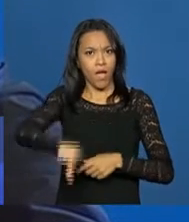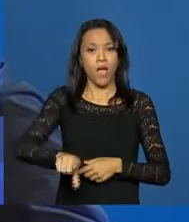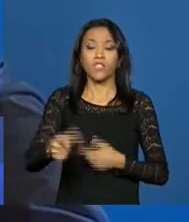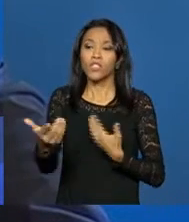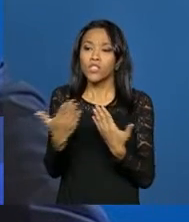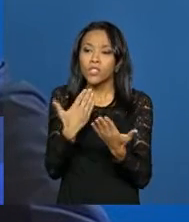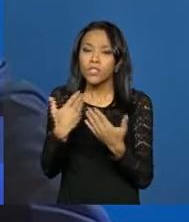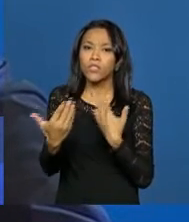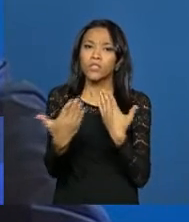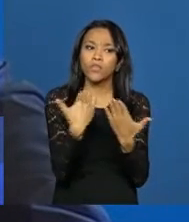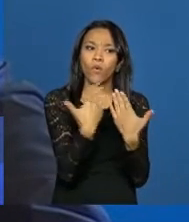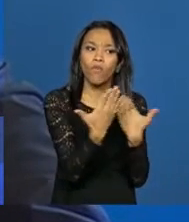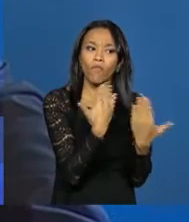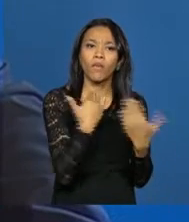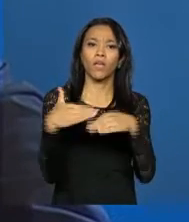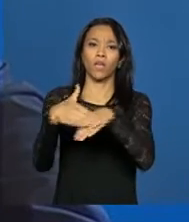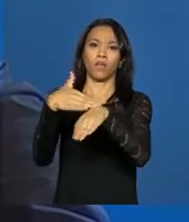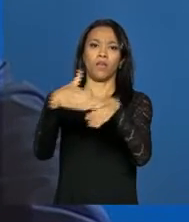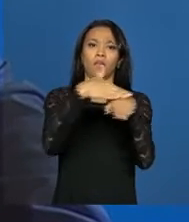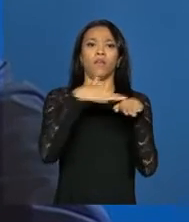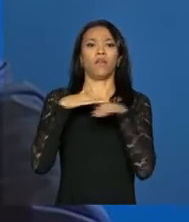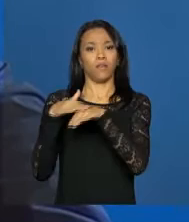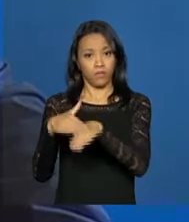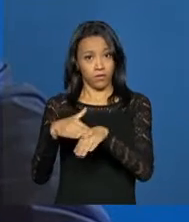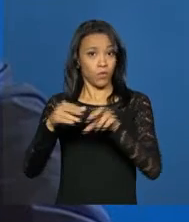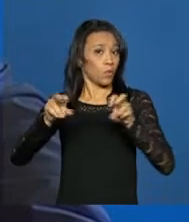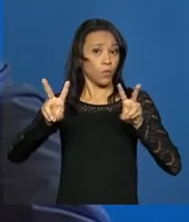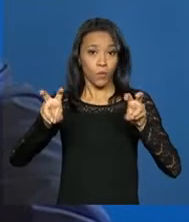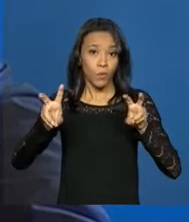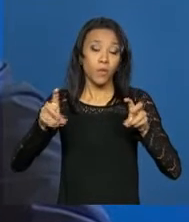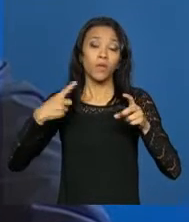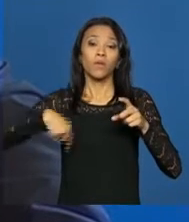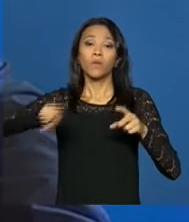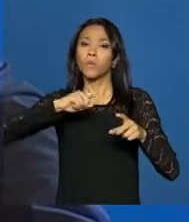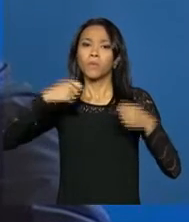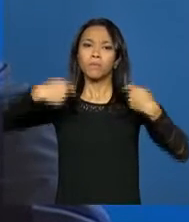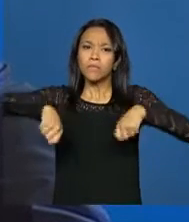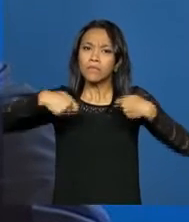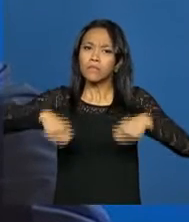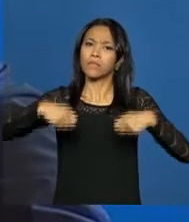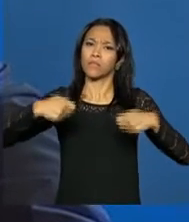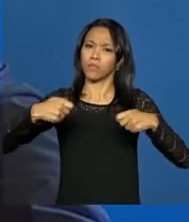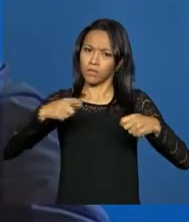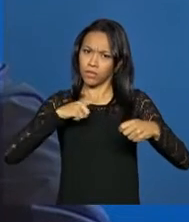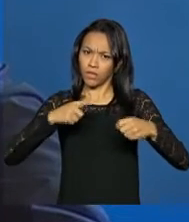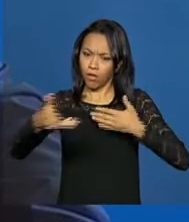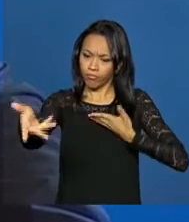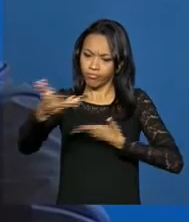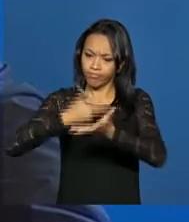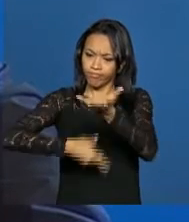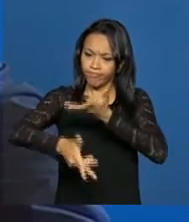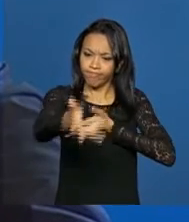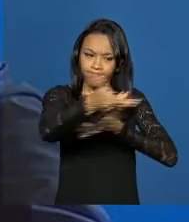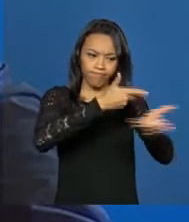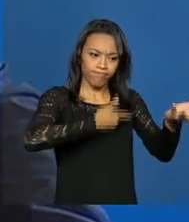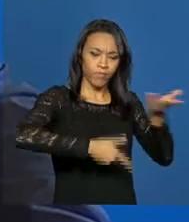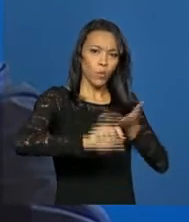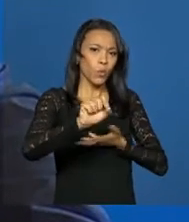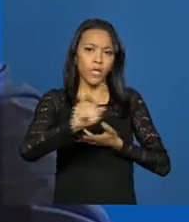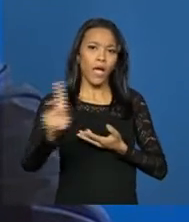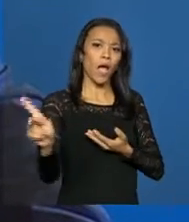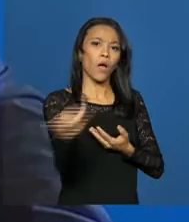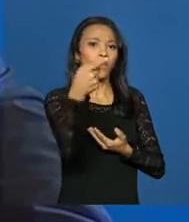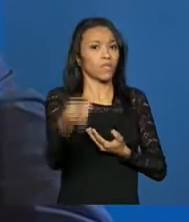diálogo, a respeito da necessidade de construirmos pontes para que aquilo que